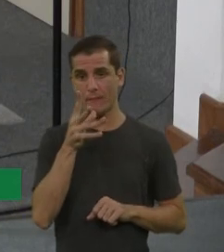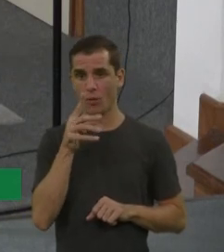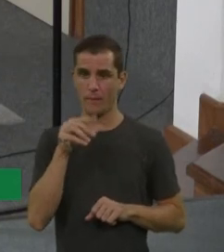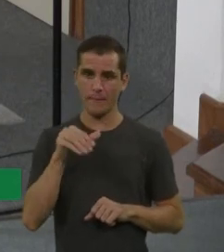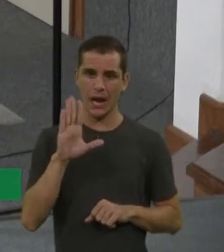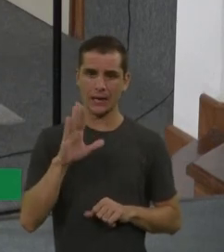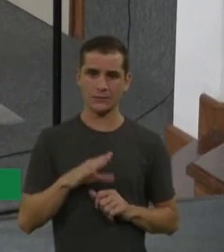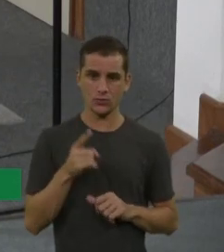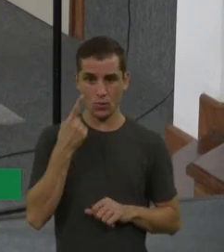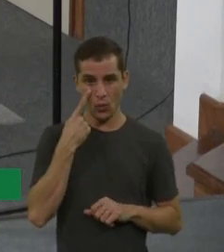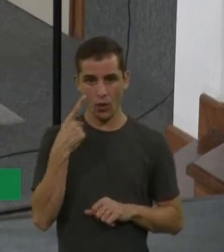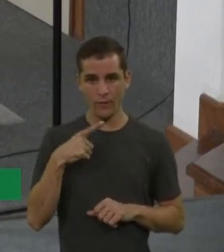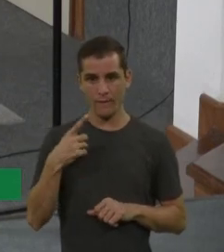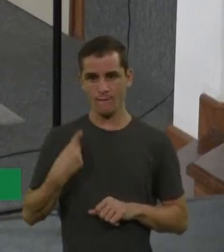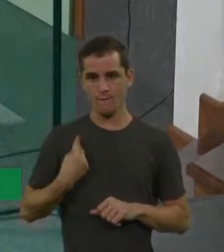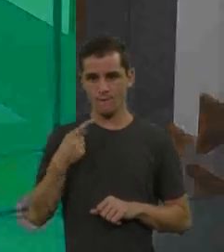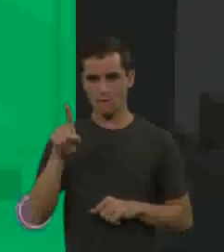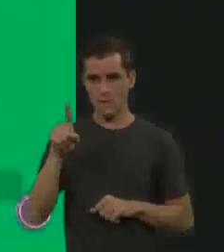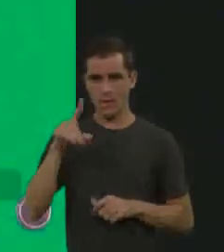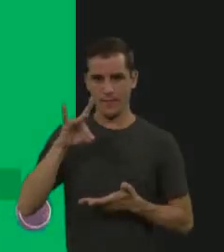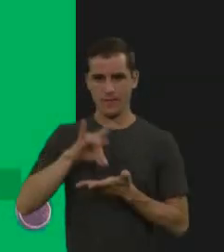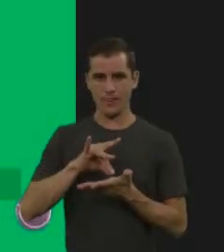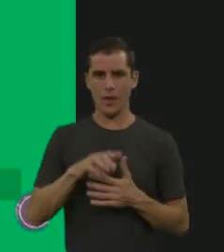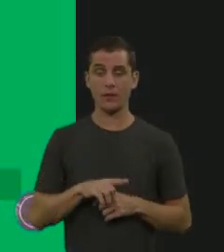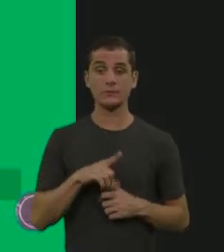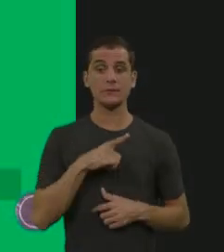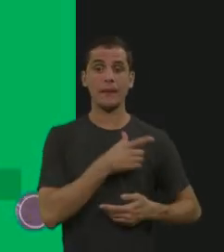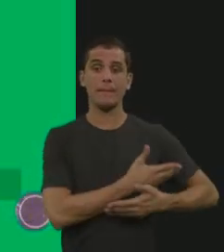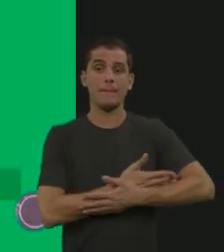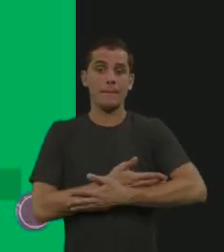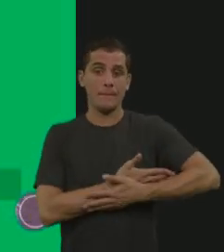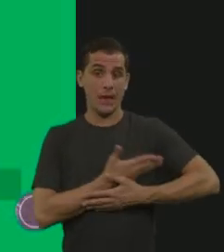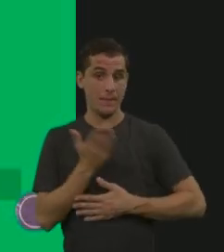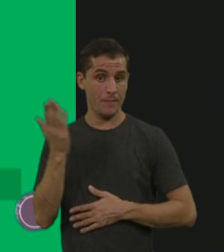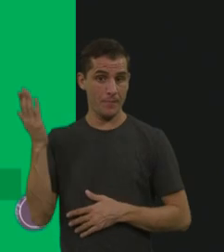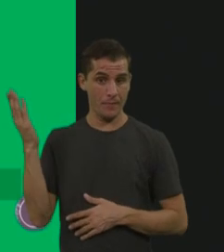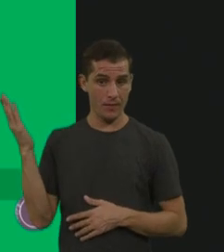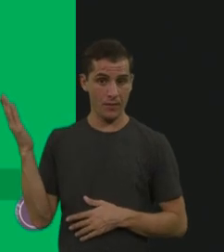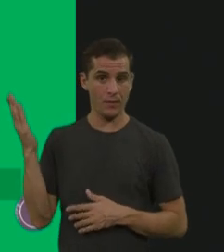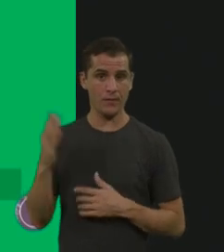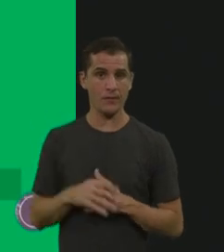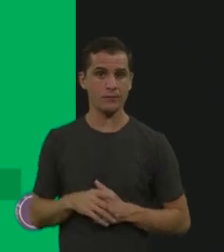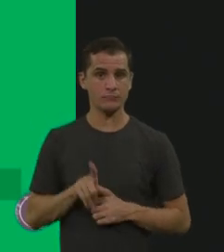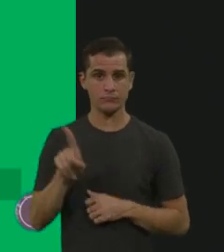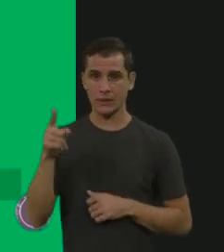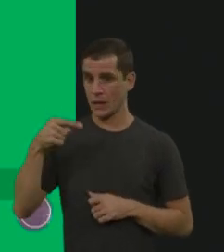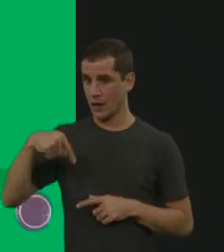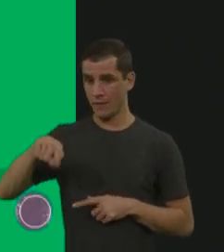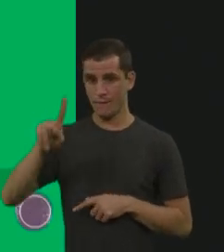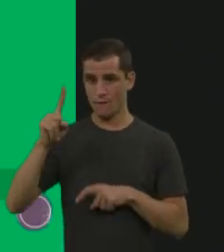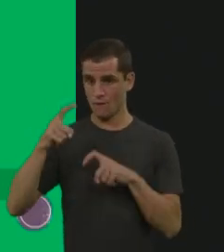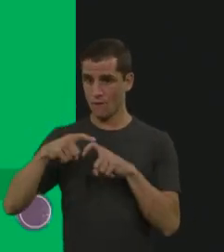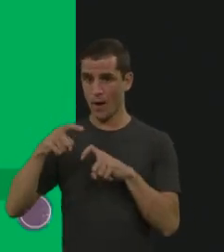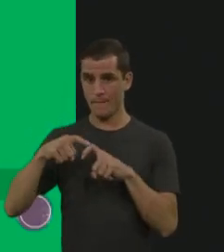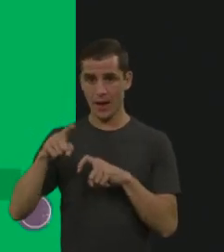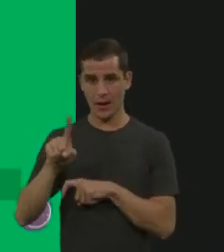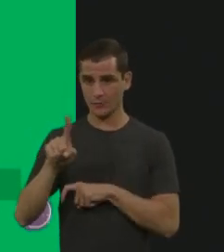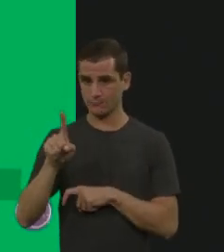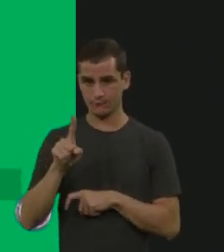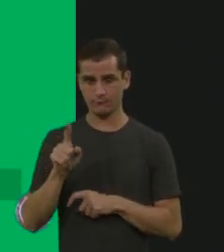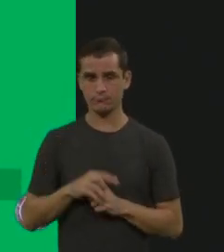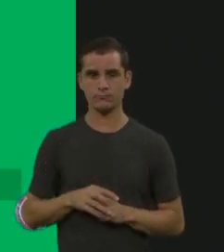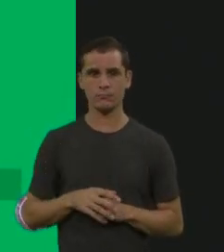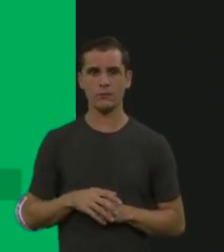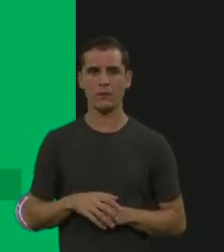vida real. Então, essa bebezinha aqui, ela não foi consultar comigo quando era bebê, assim, ainda bem, né? Porque